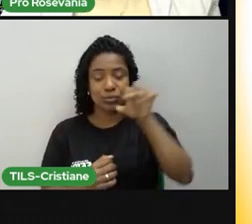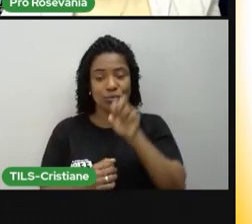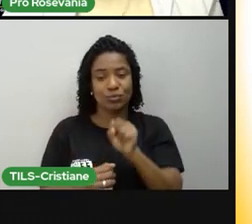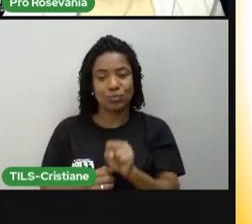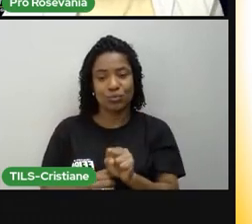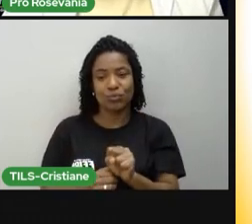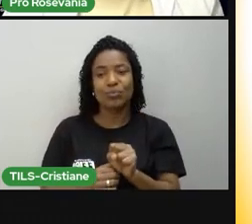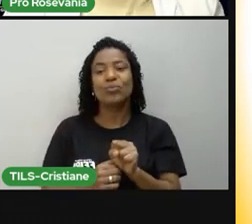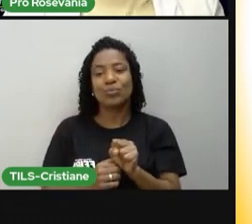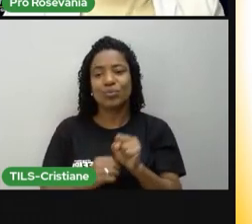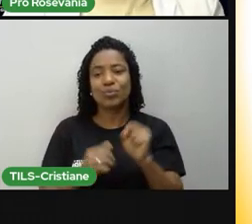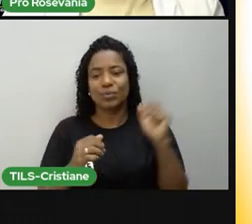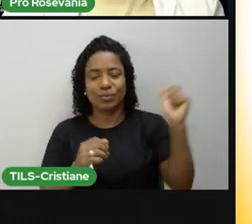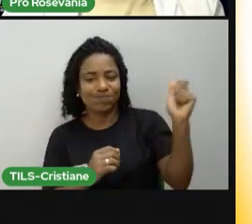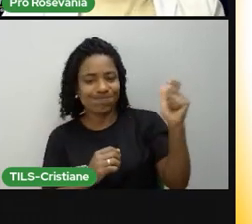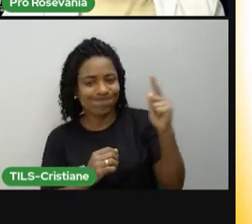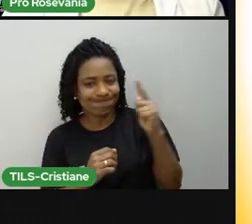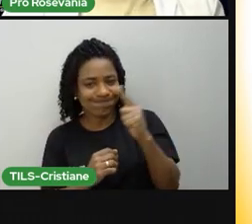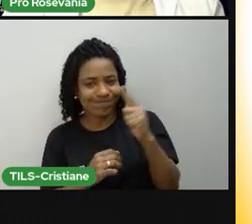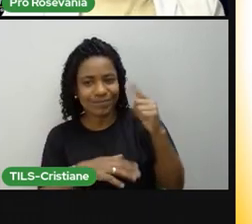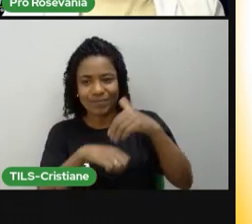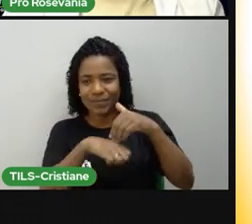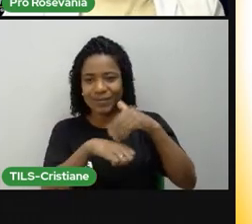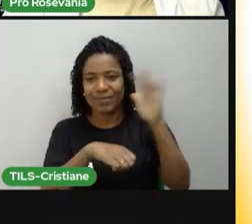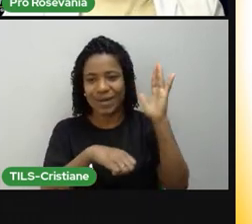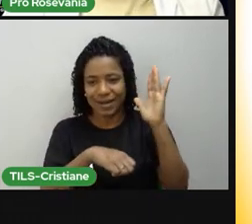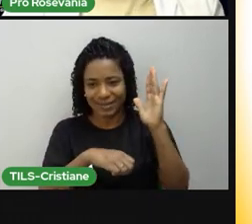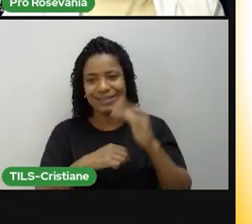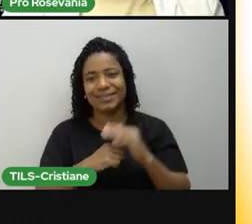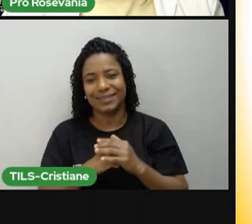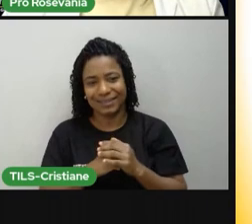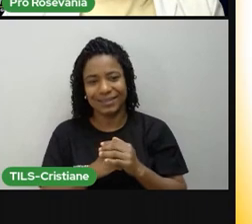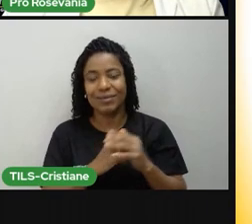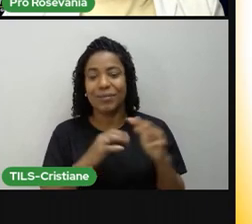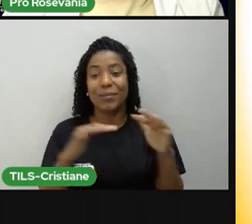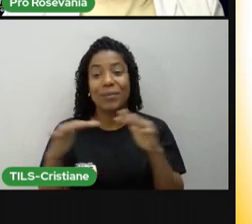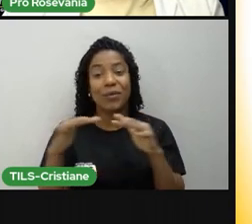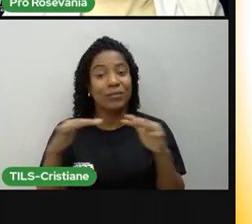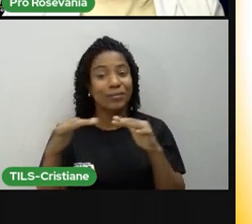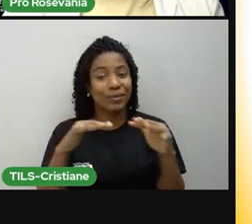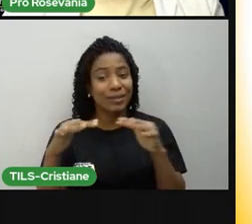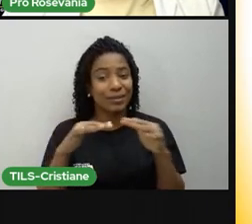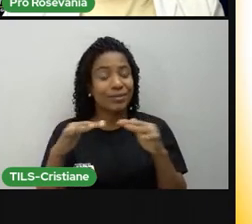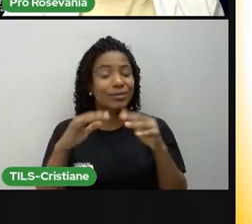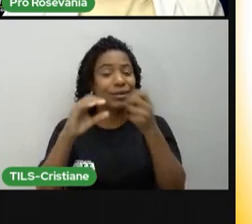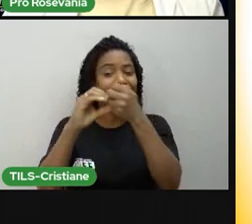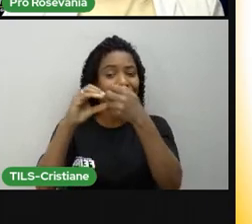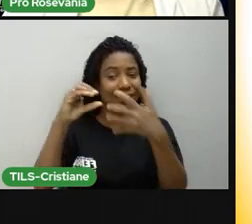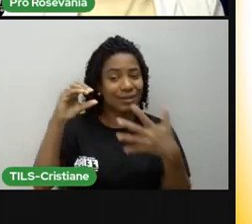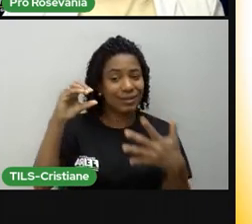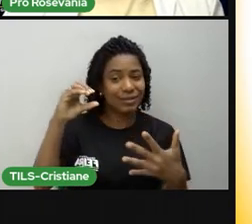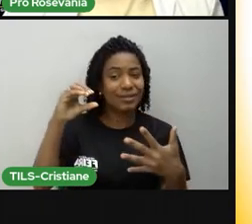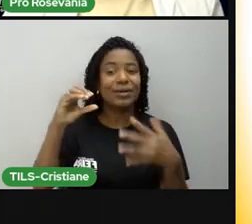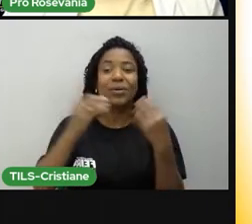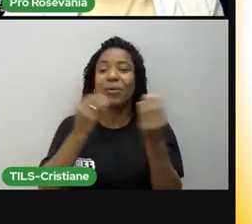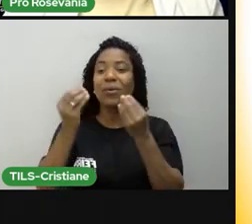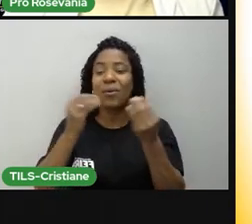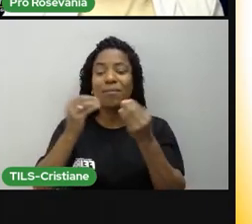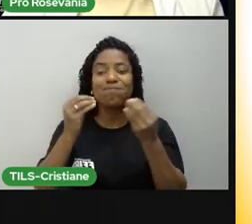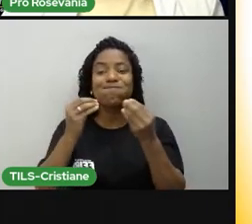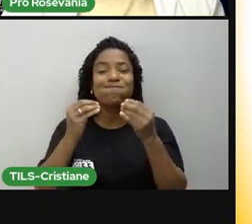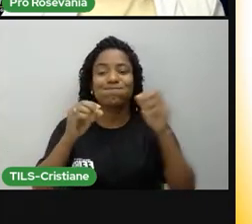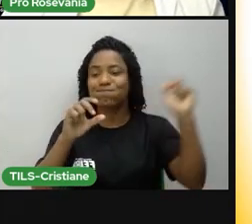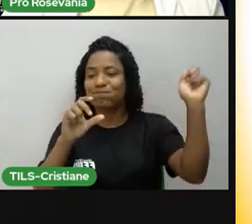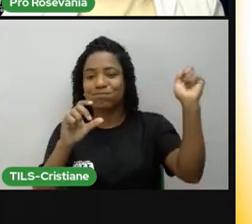um pouquinho maior de iluminação. Então, a característica desse movimento é falar sobre a iluminação da superfície